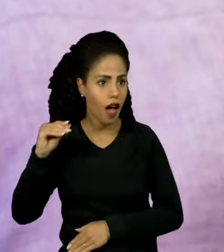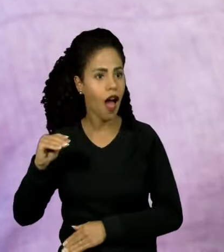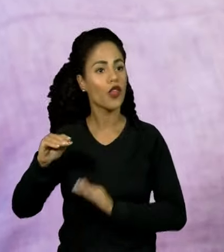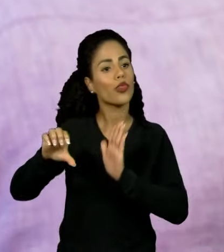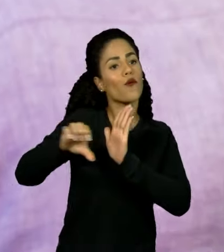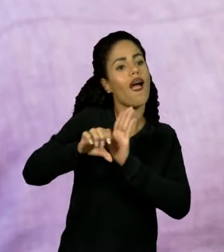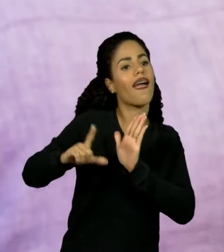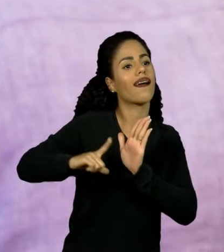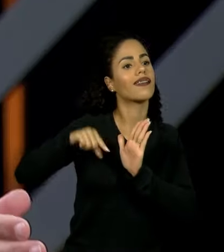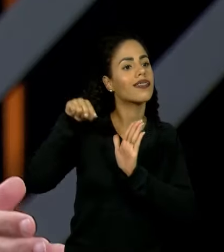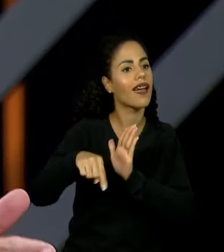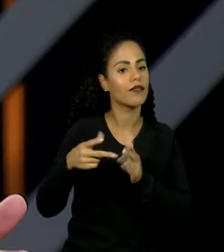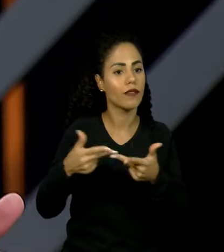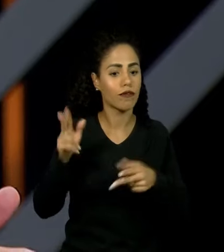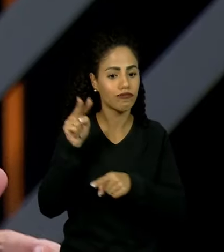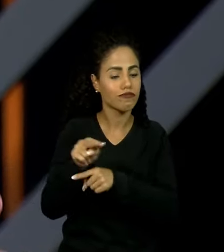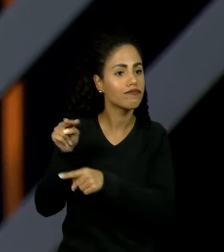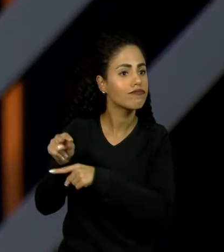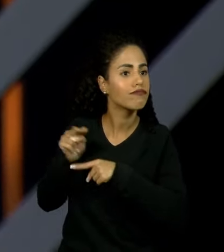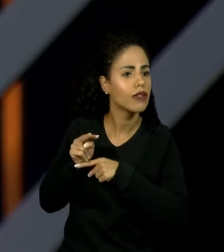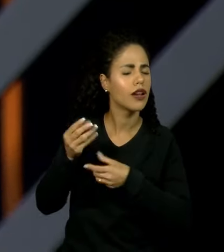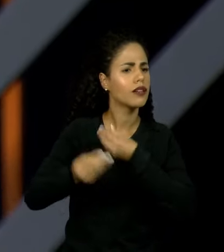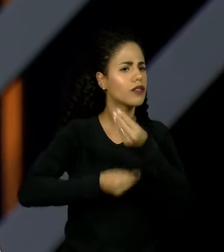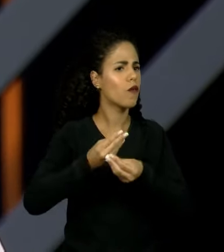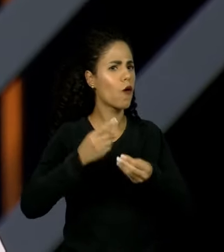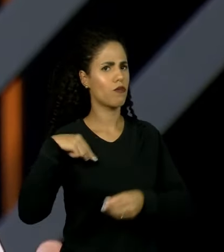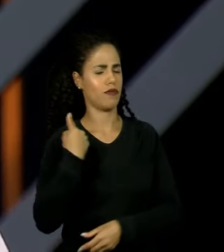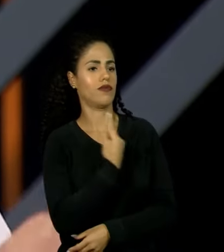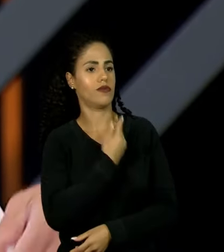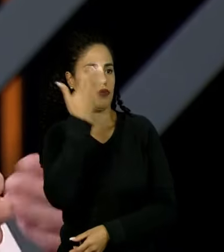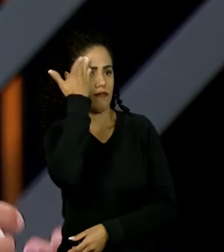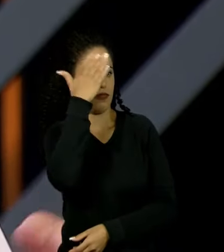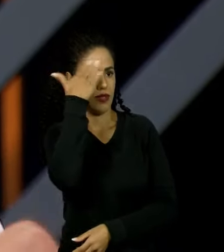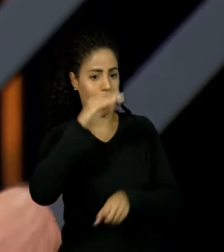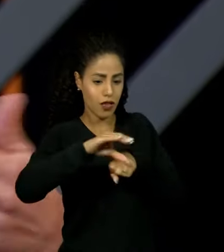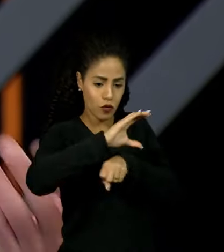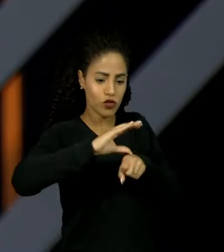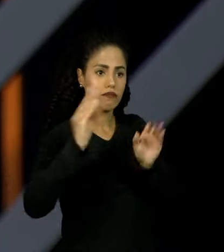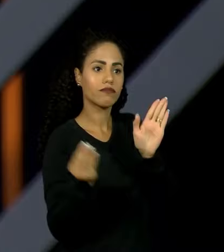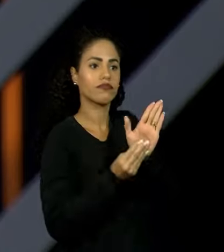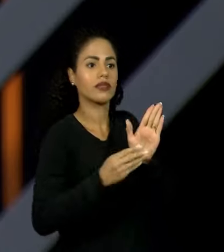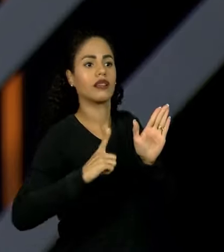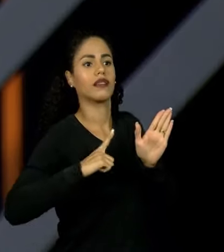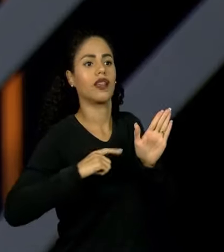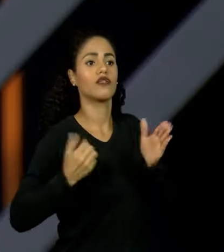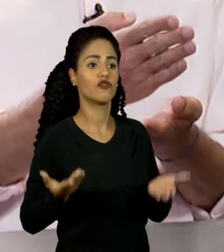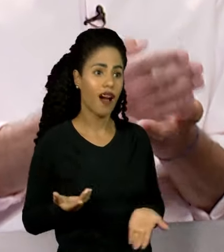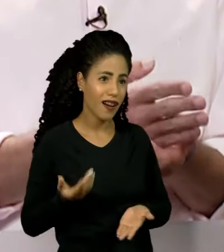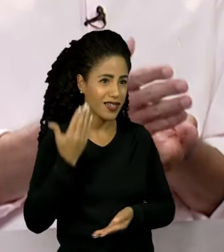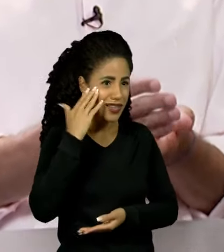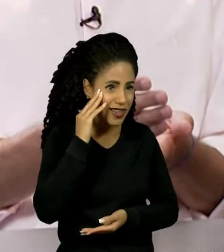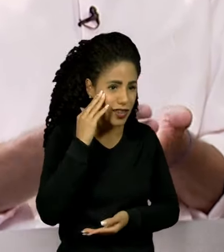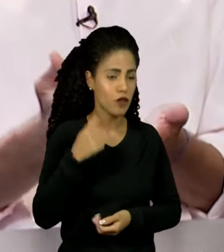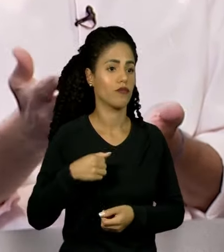anos. A gente não consegue dar concretude àquilo que já está na Constituição e no ECA há mais de três décadas. Faltam políticas públicas